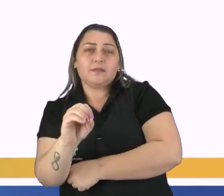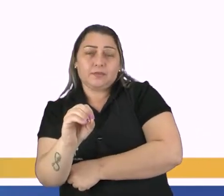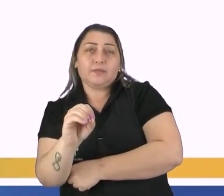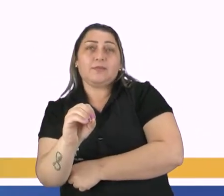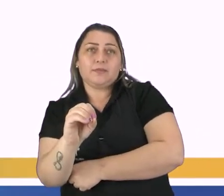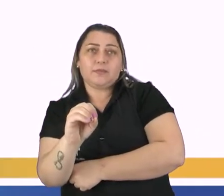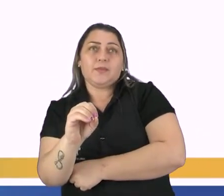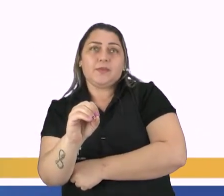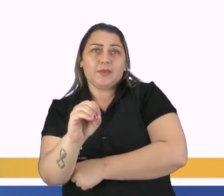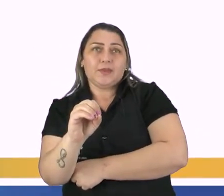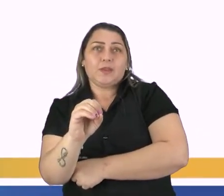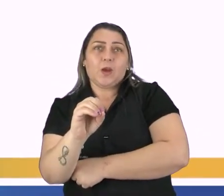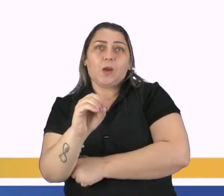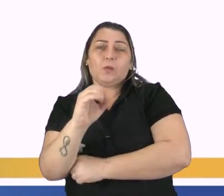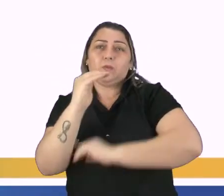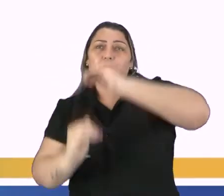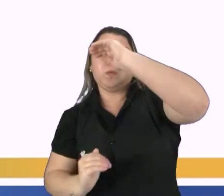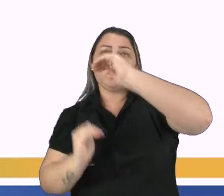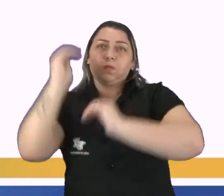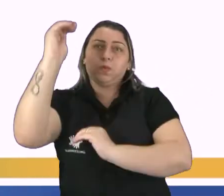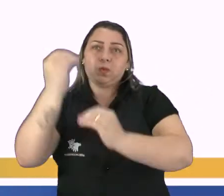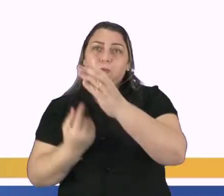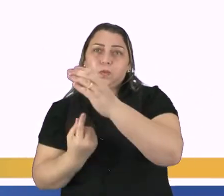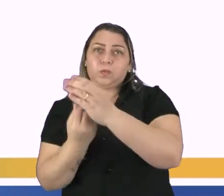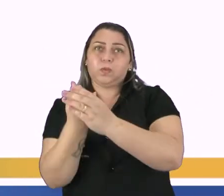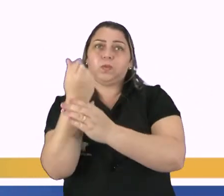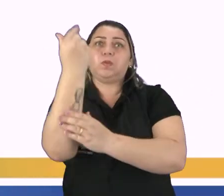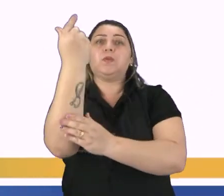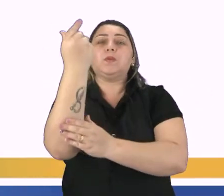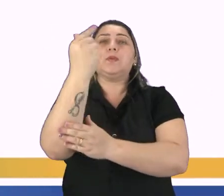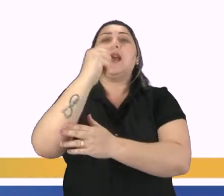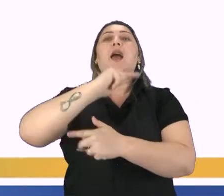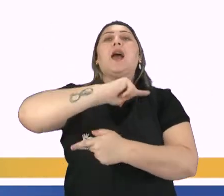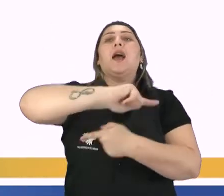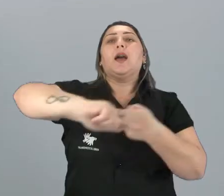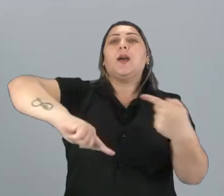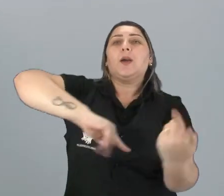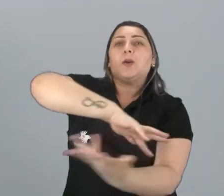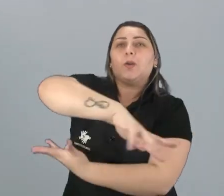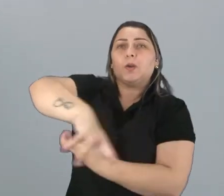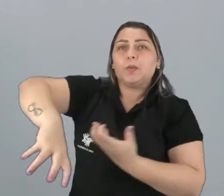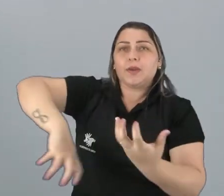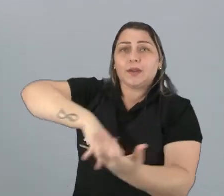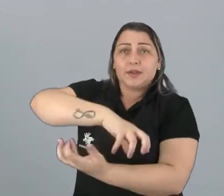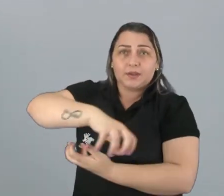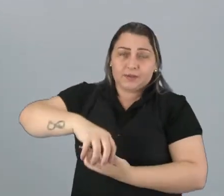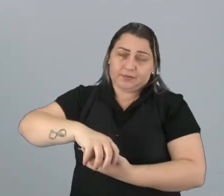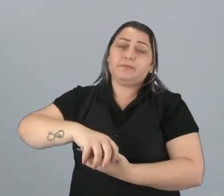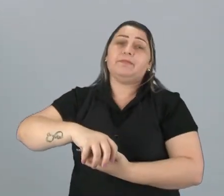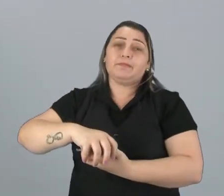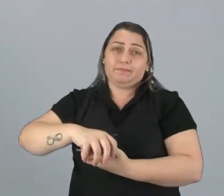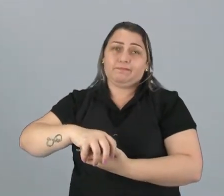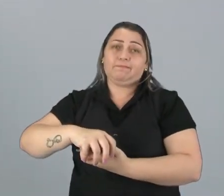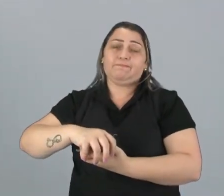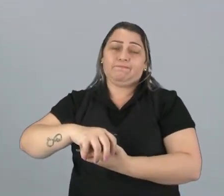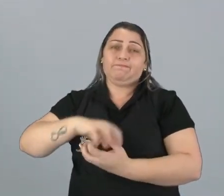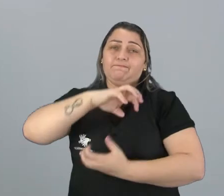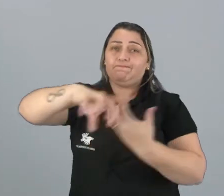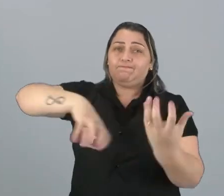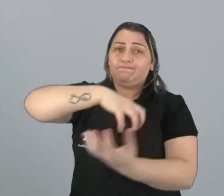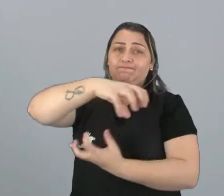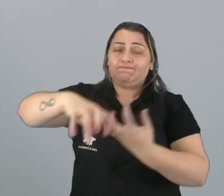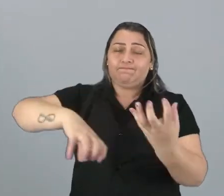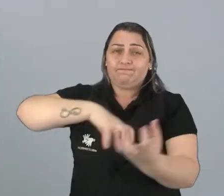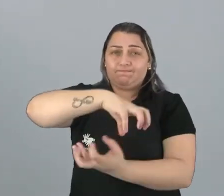E alavancou o capitalismo moderno e a globalização. Então, essa revolução tecnológica, ela tem essas